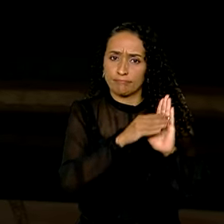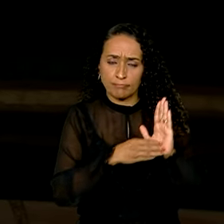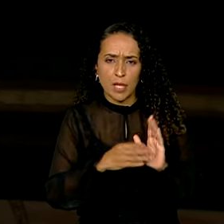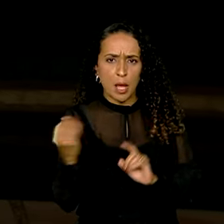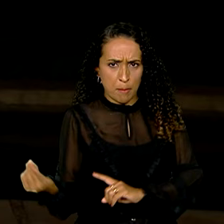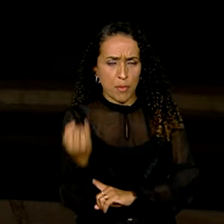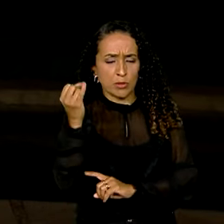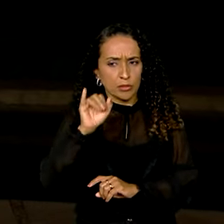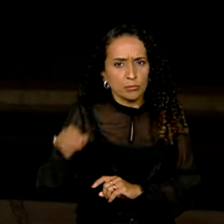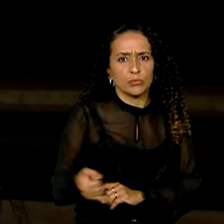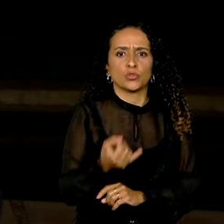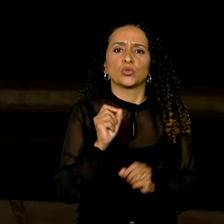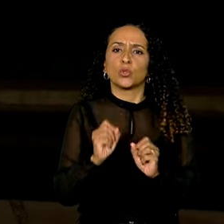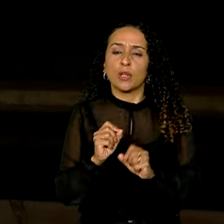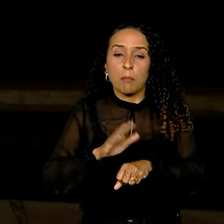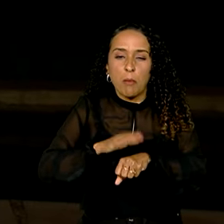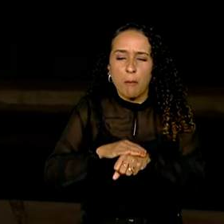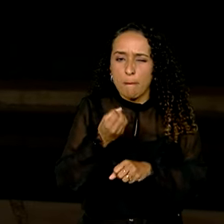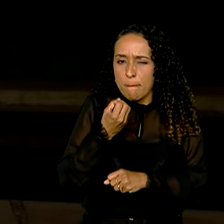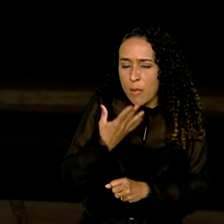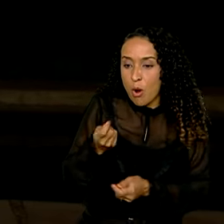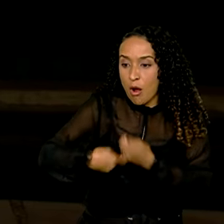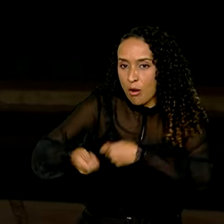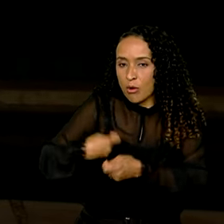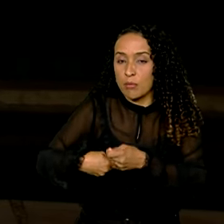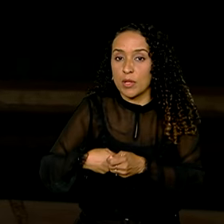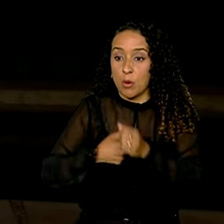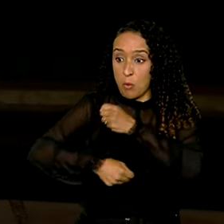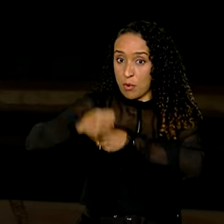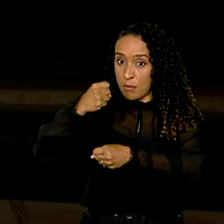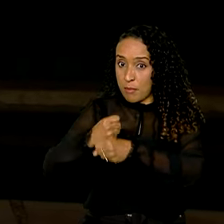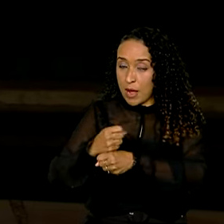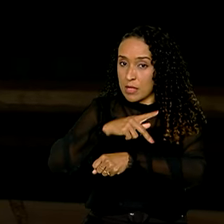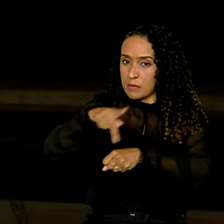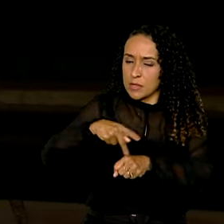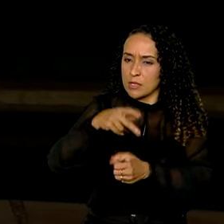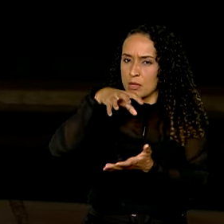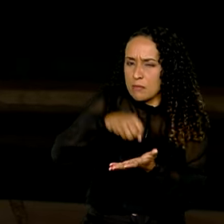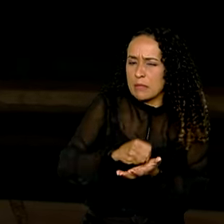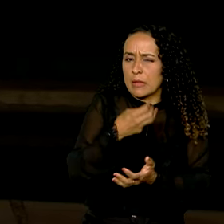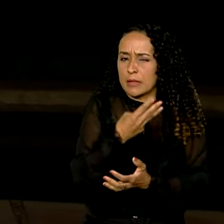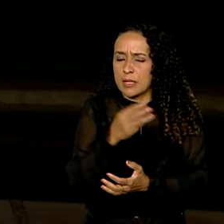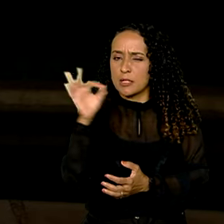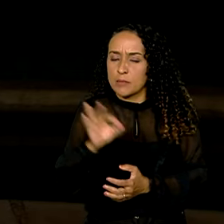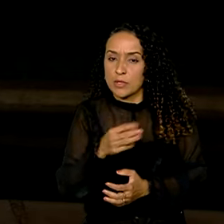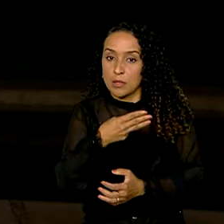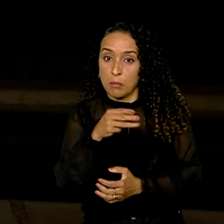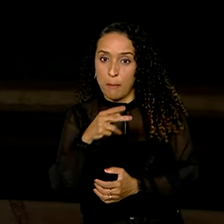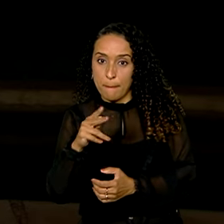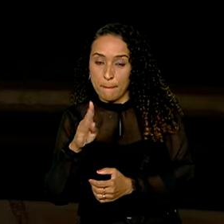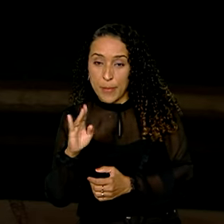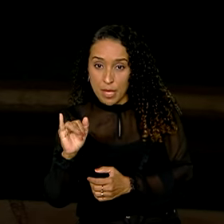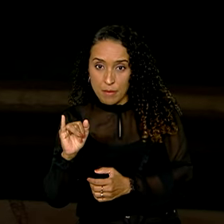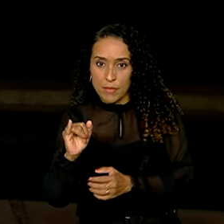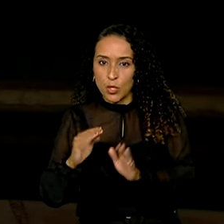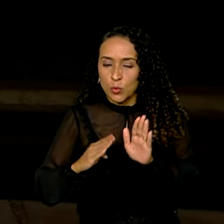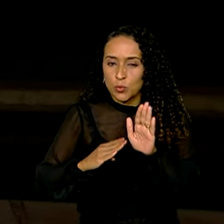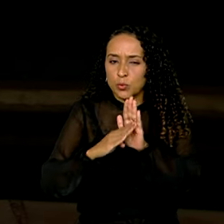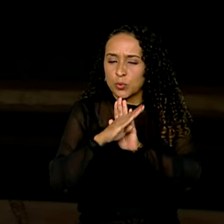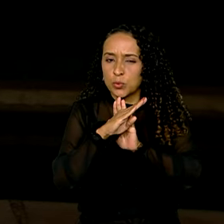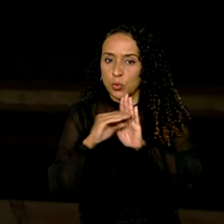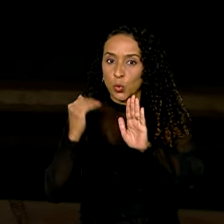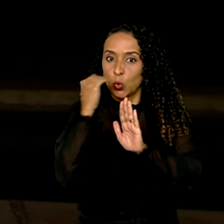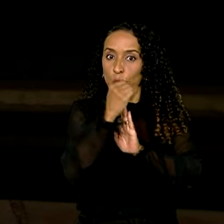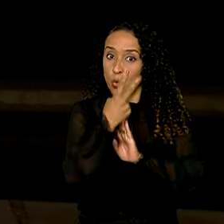aproveitando o bom momento da economia. No ano passado, o país registrou 3% do PIB, subindo duas posições no